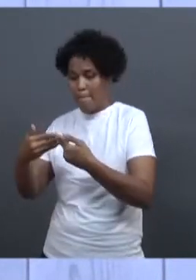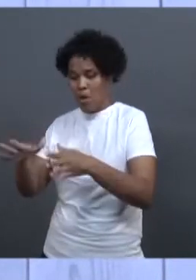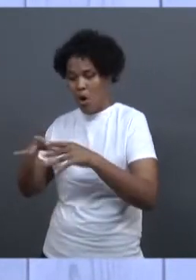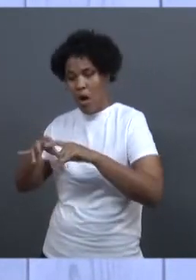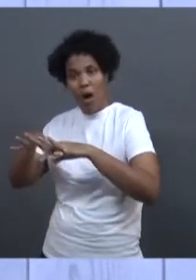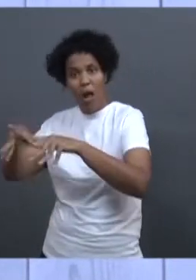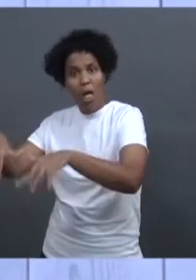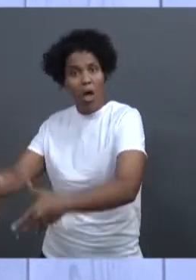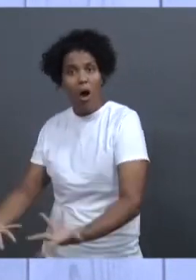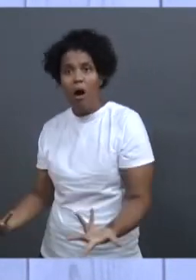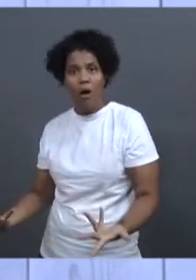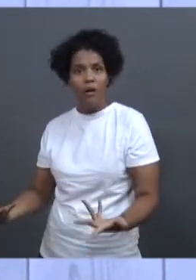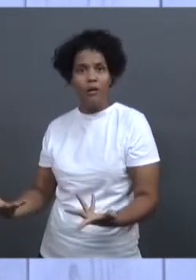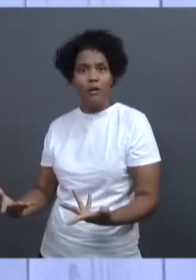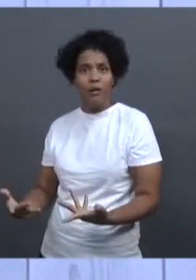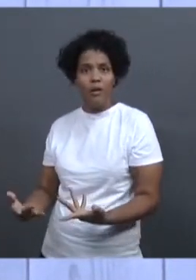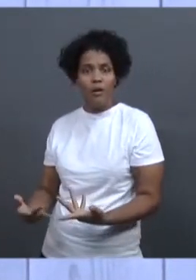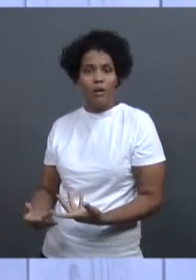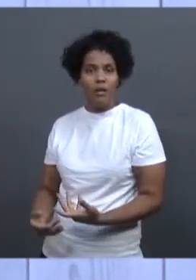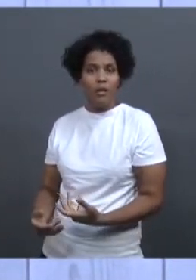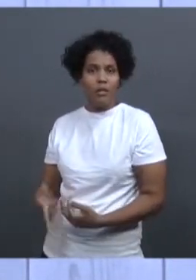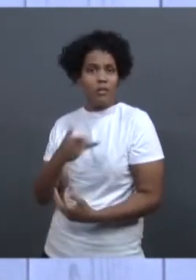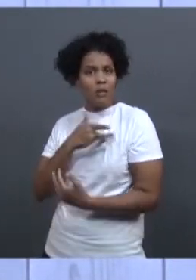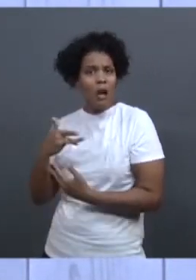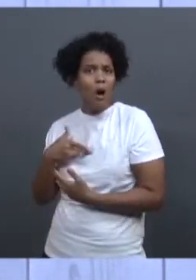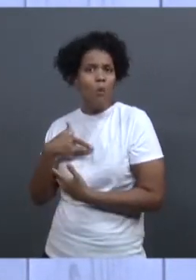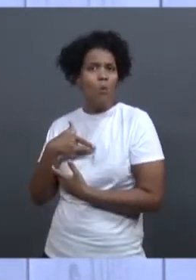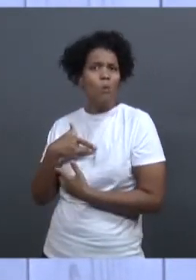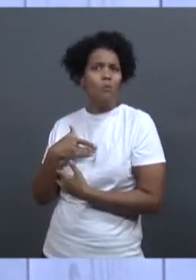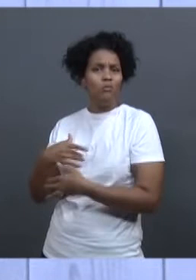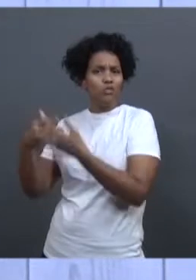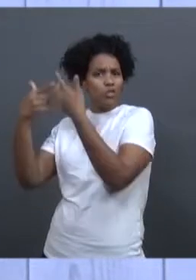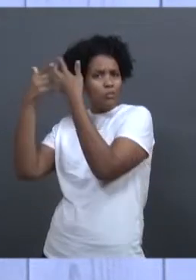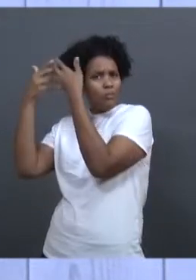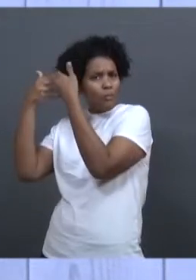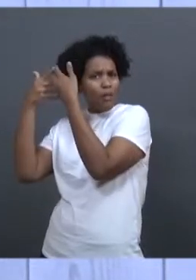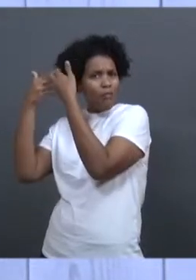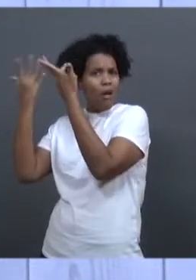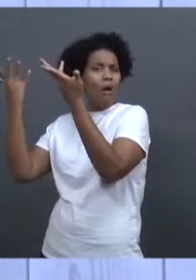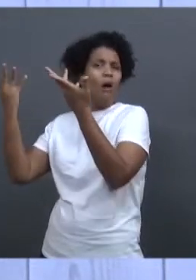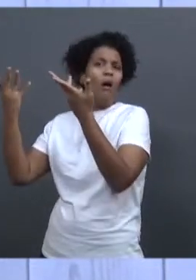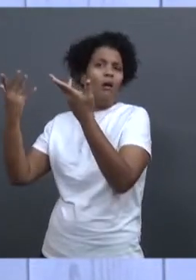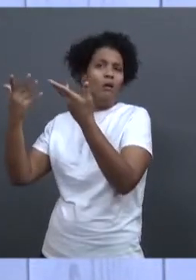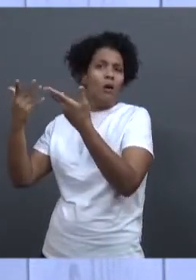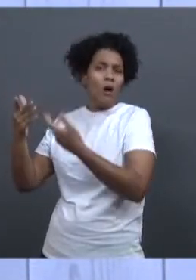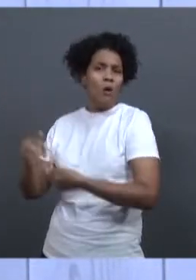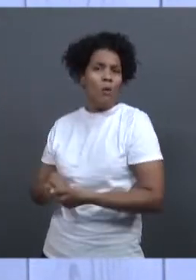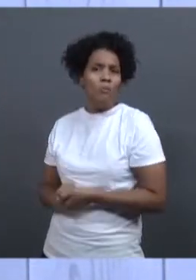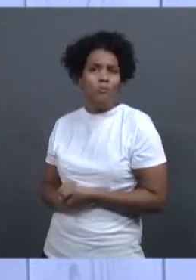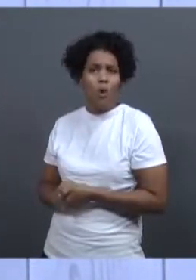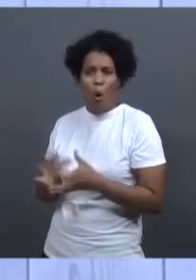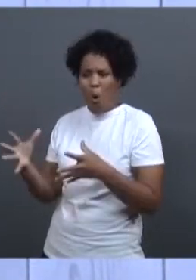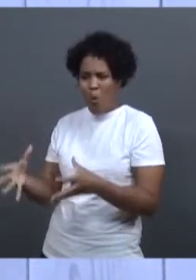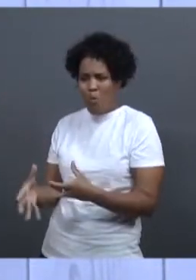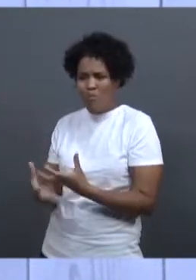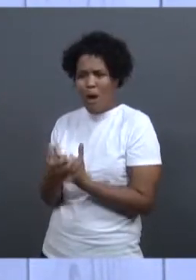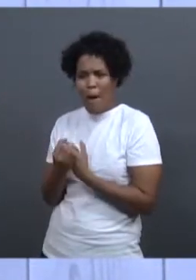problemas de saúde mental, né? Pessoas que tinham um apego muito grande naquele lugar,